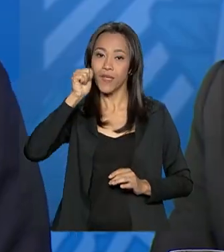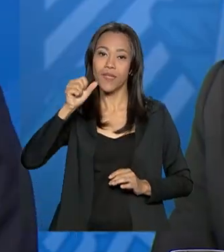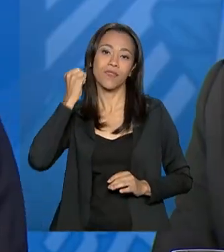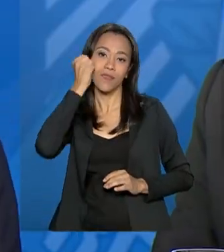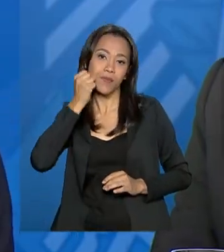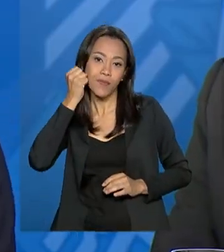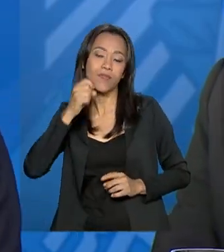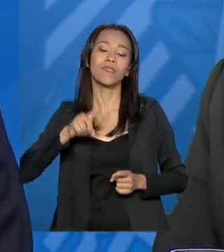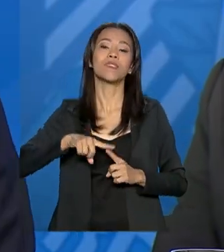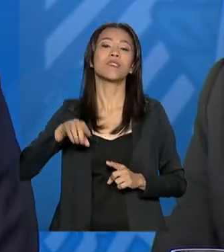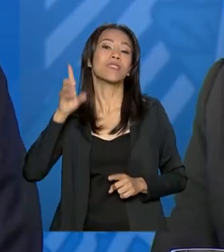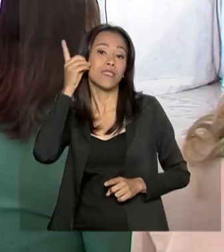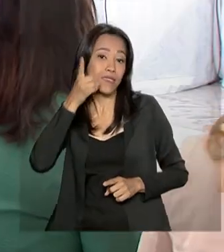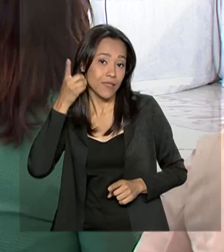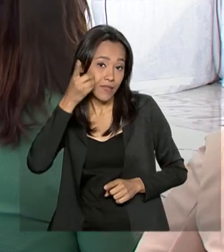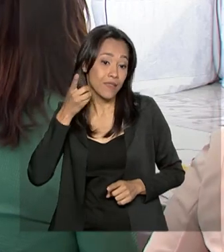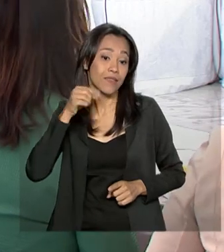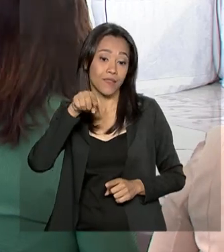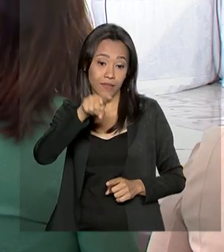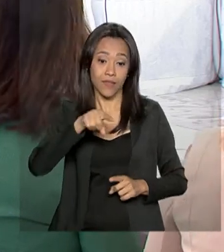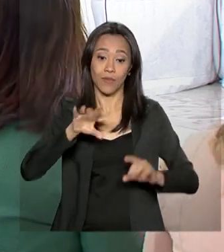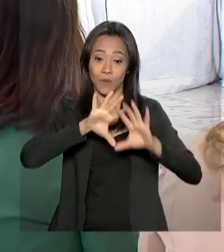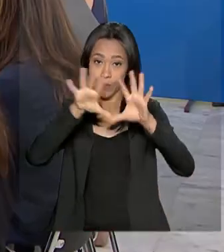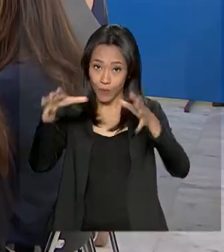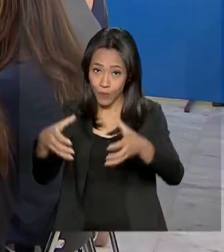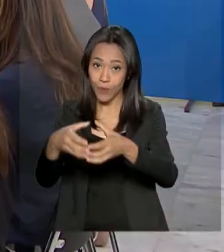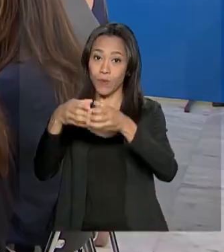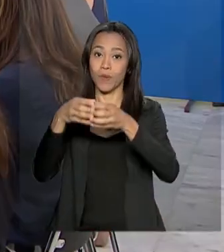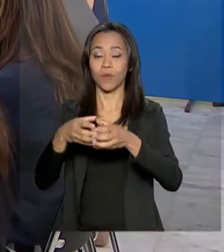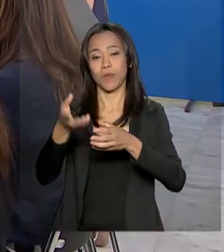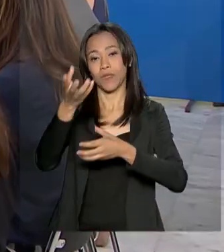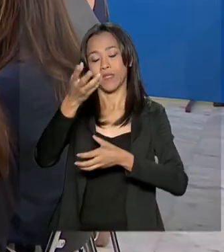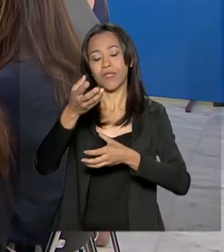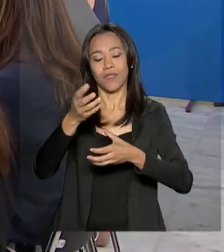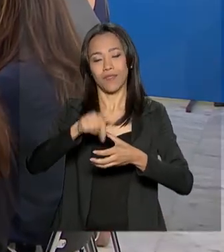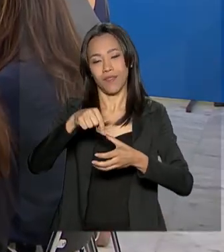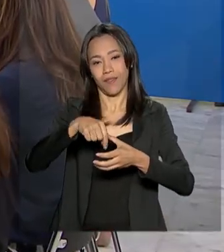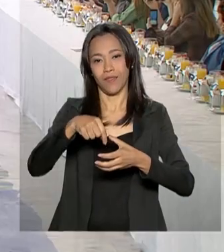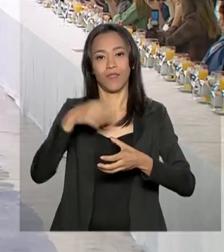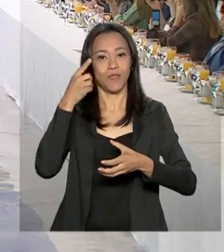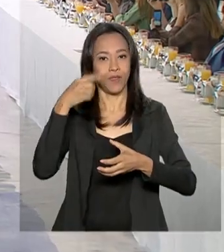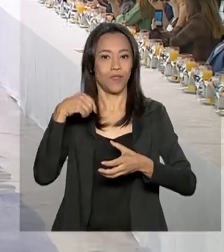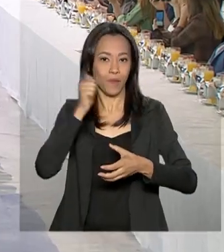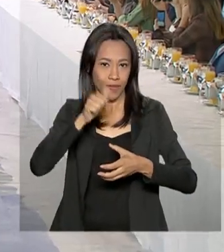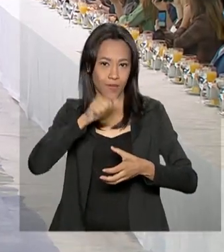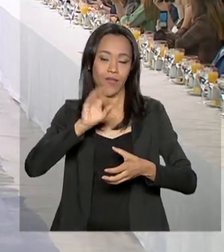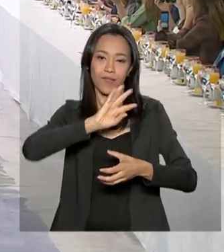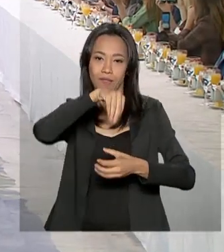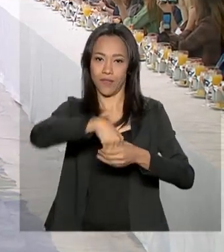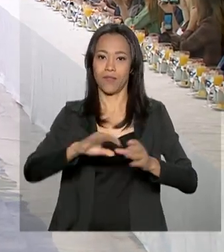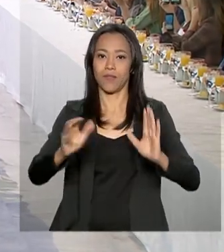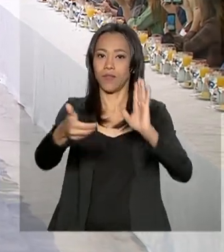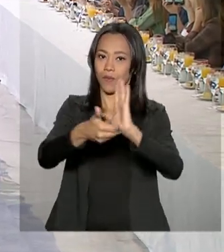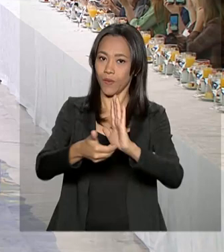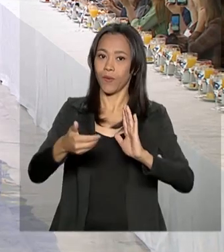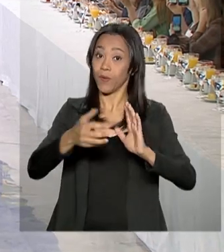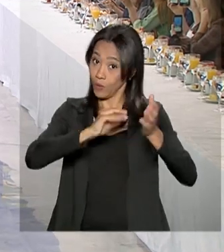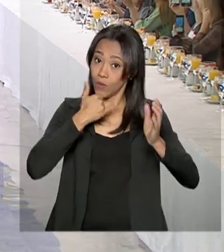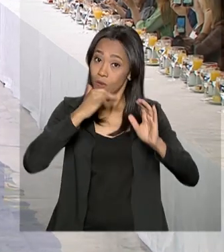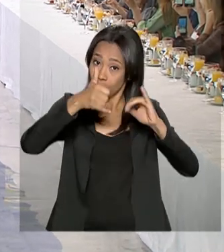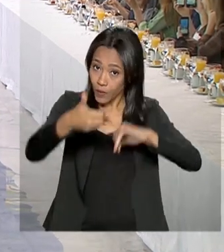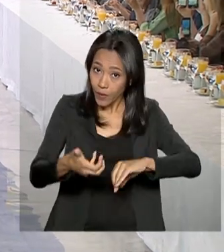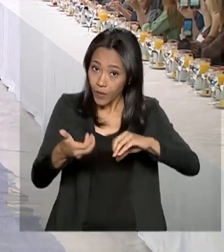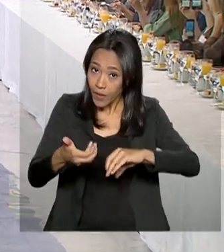senadoras das bancadas femininas no Congresso. O encontro ocorreu de forma descontraída